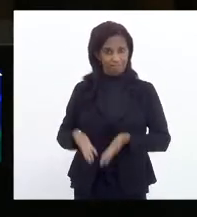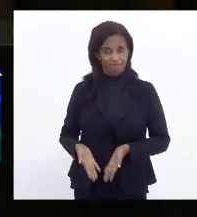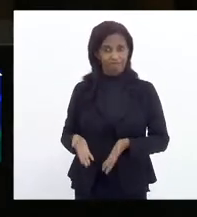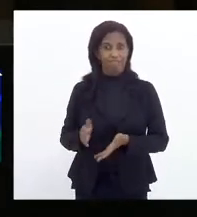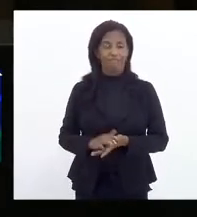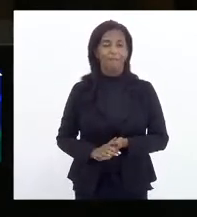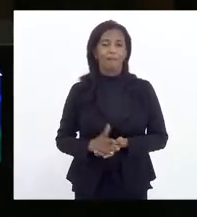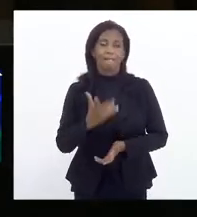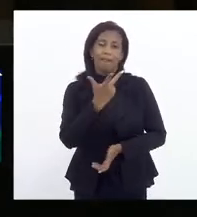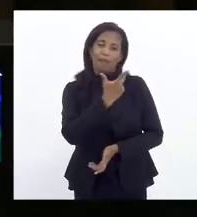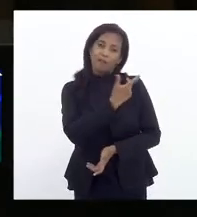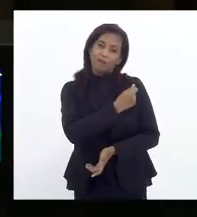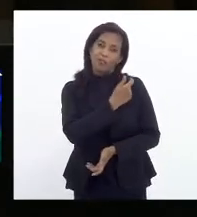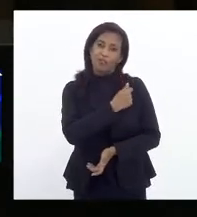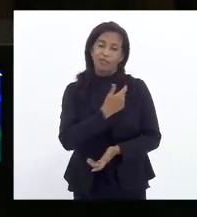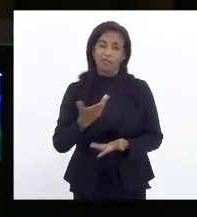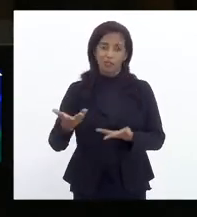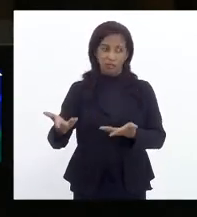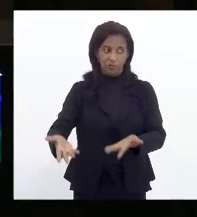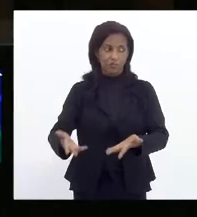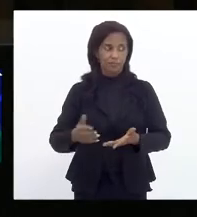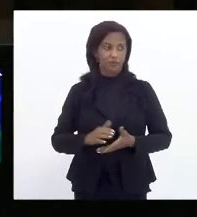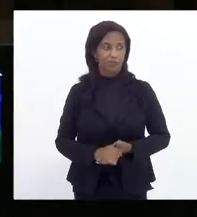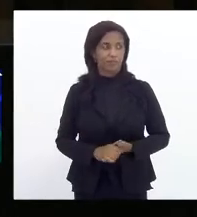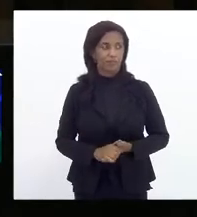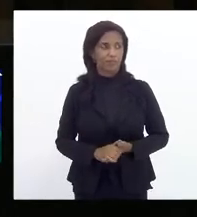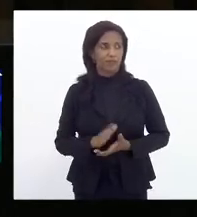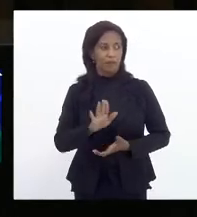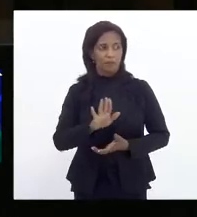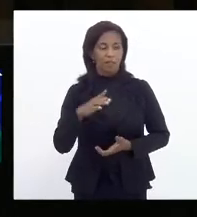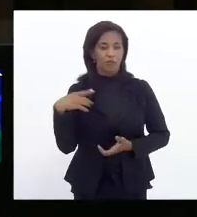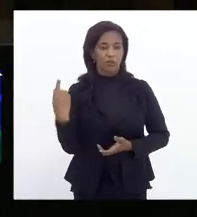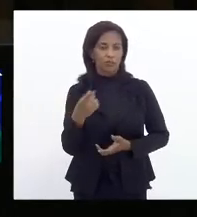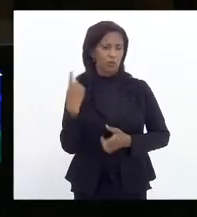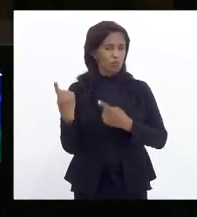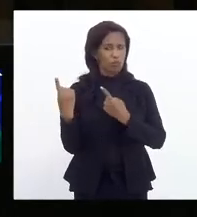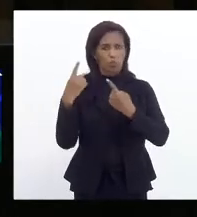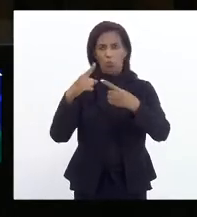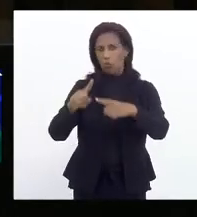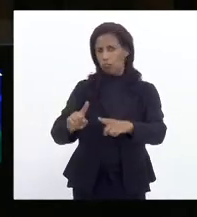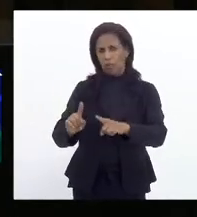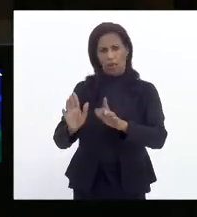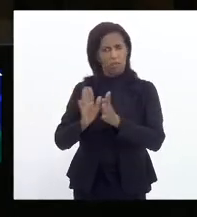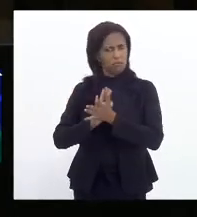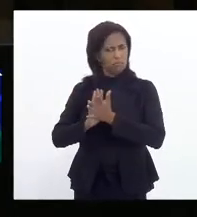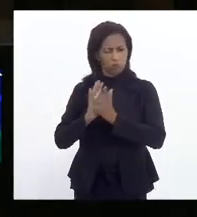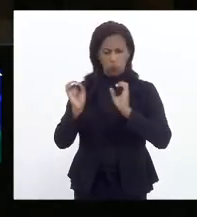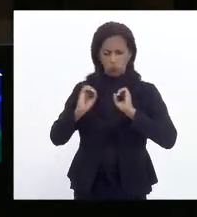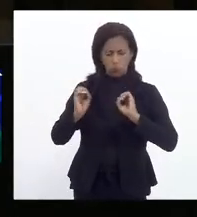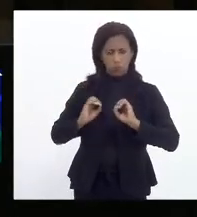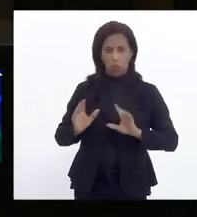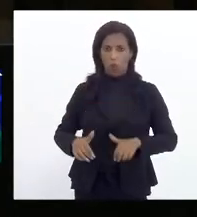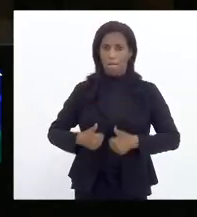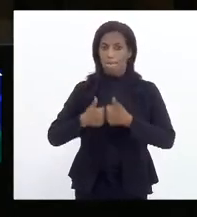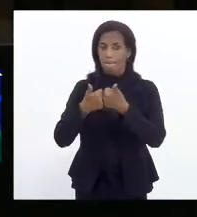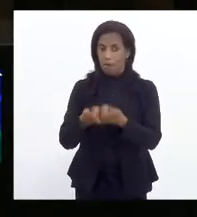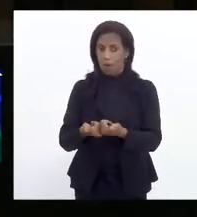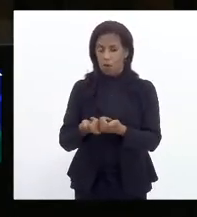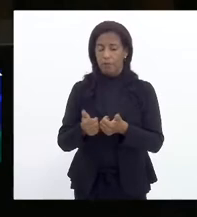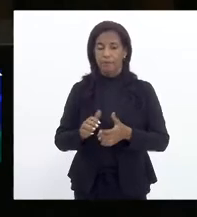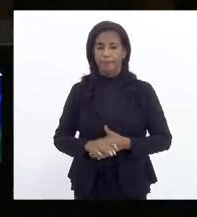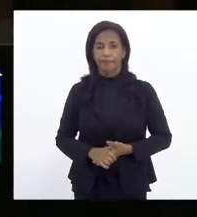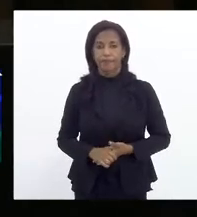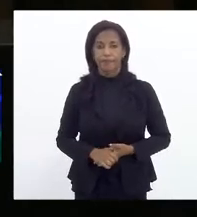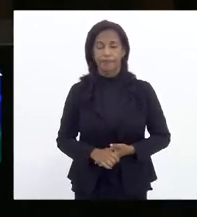a essas vacinas que estão aí, mas nós não somos contrários a ela, em hipótese alguma, ou melhor, a elas,